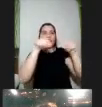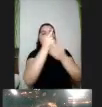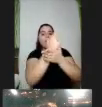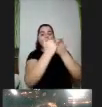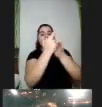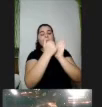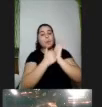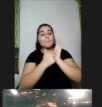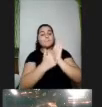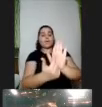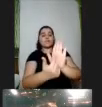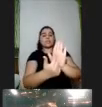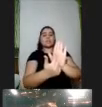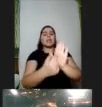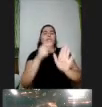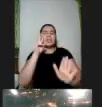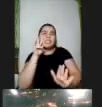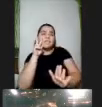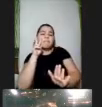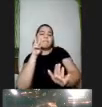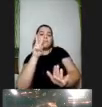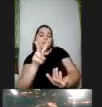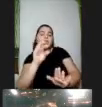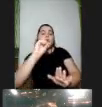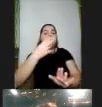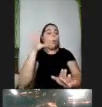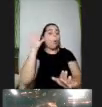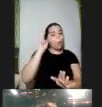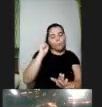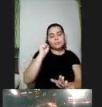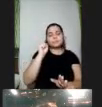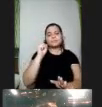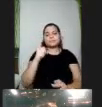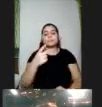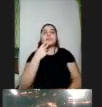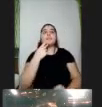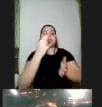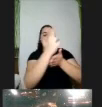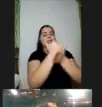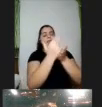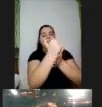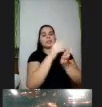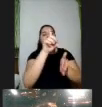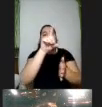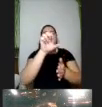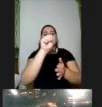algo ou quando a gente ouve algo a mesma palavra quando eu falo desenho e quando eu leio a palavra desenho eu aciono